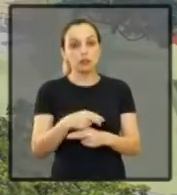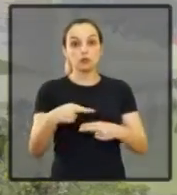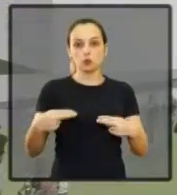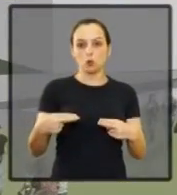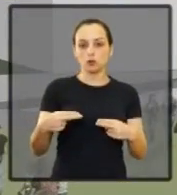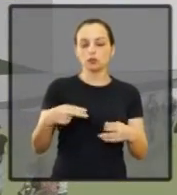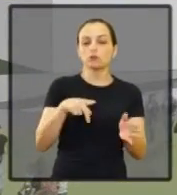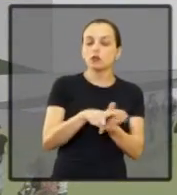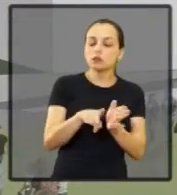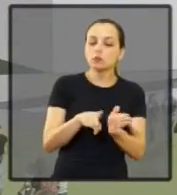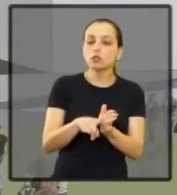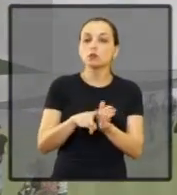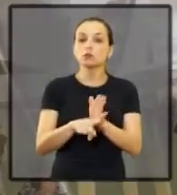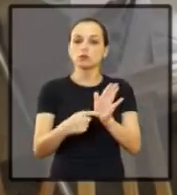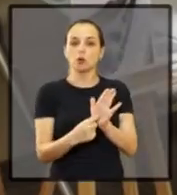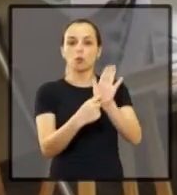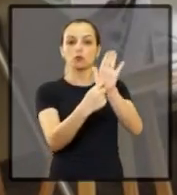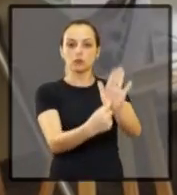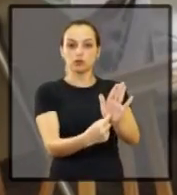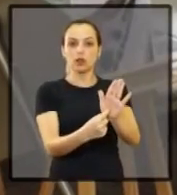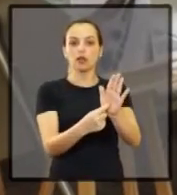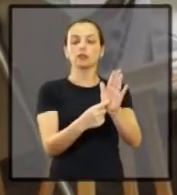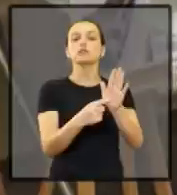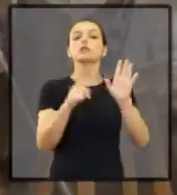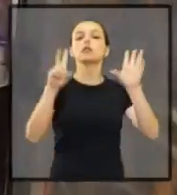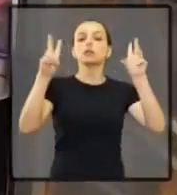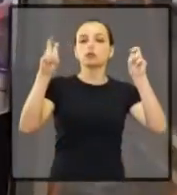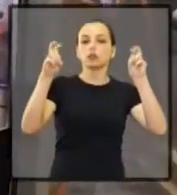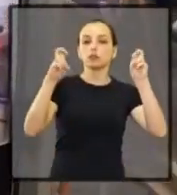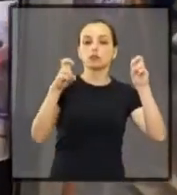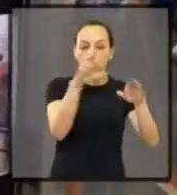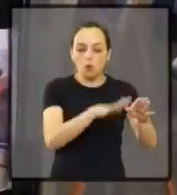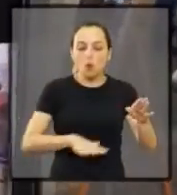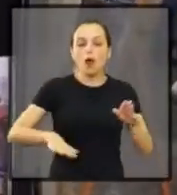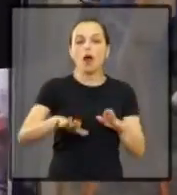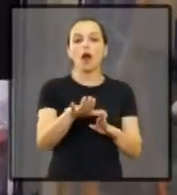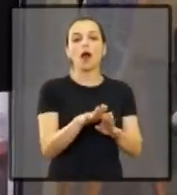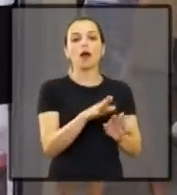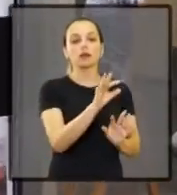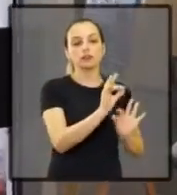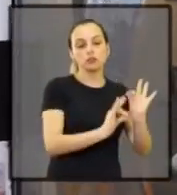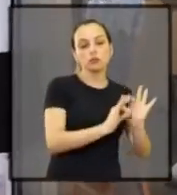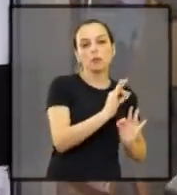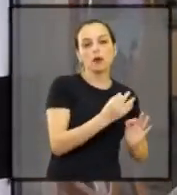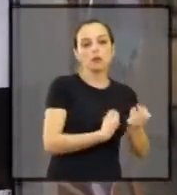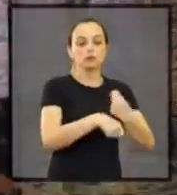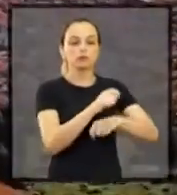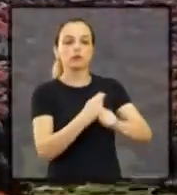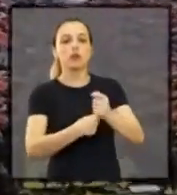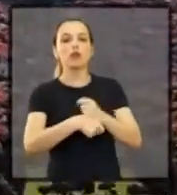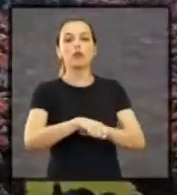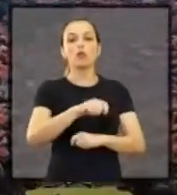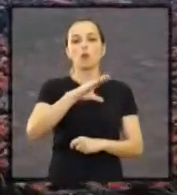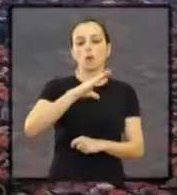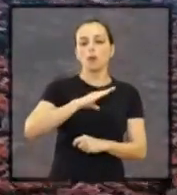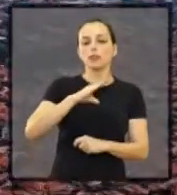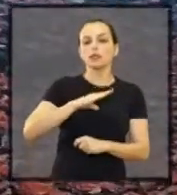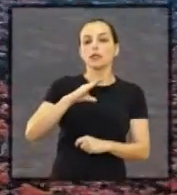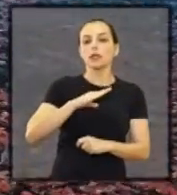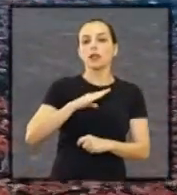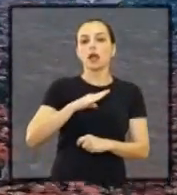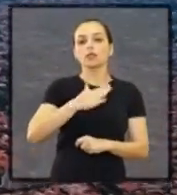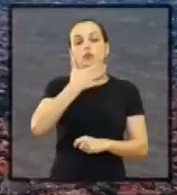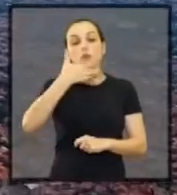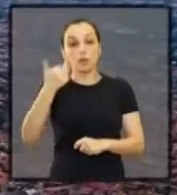dessas questões estão explicitadas na exposição Cenários do Plano Diretor para uma Cidade Mais Sustentável, Céus,